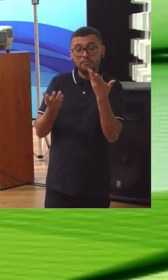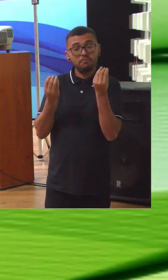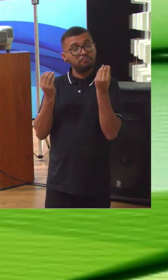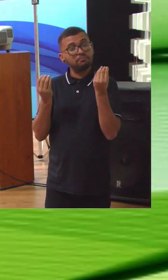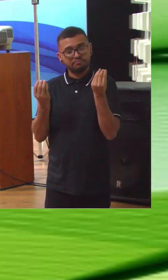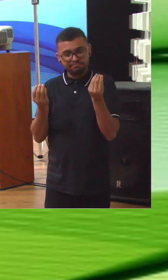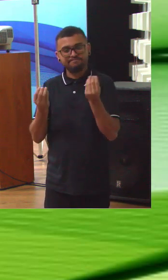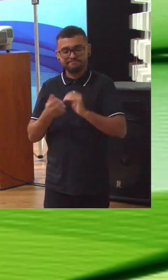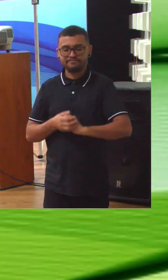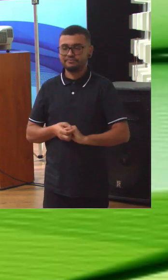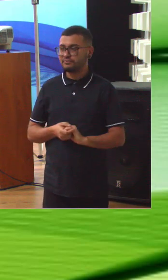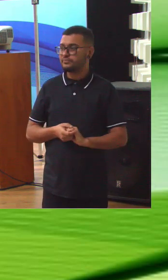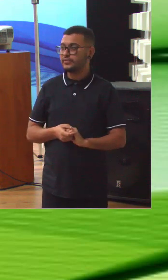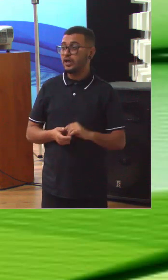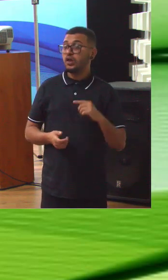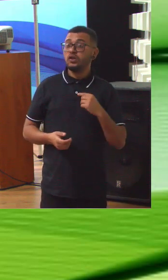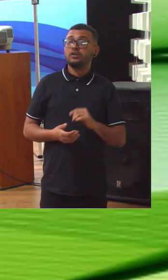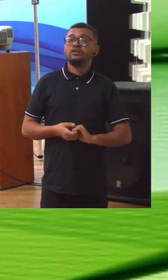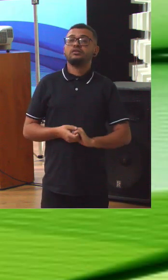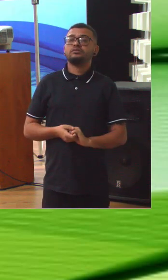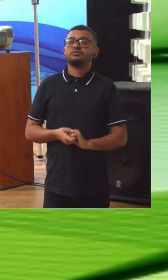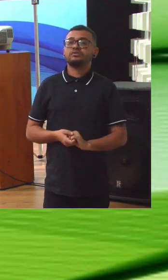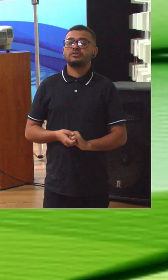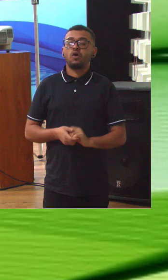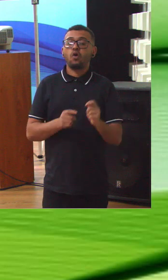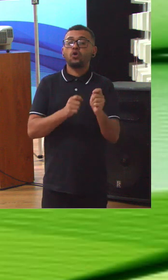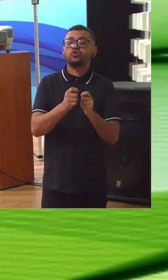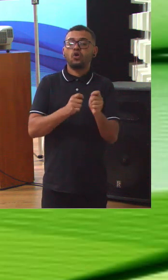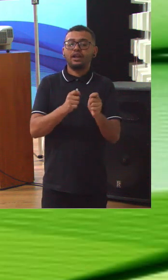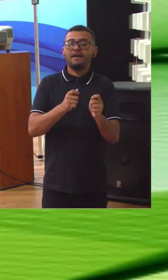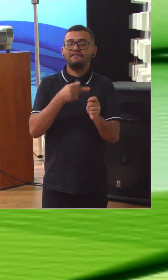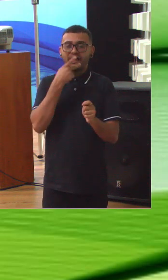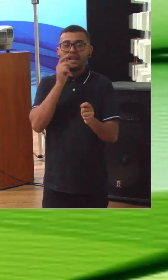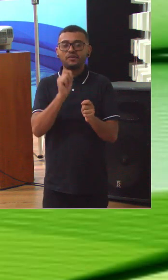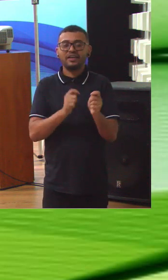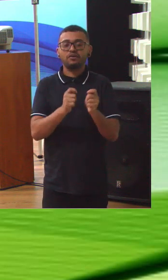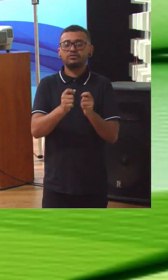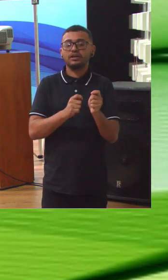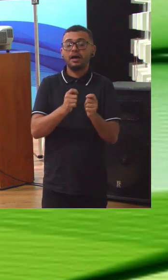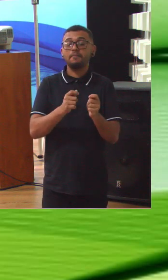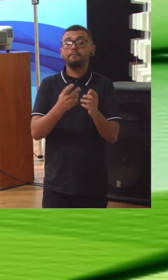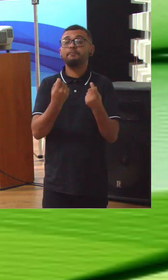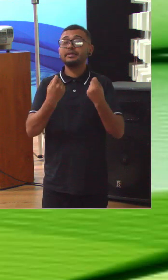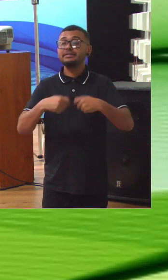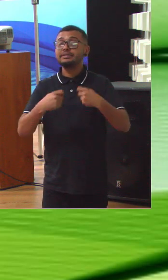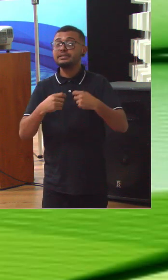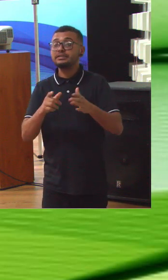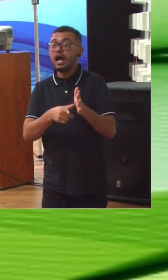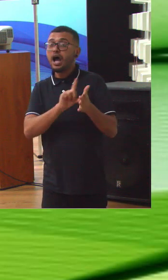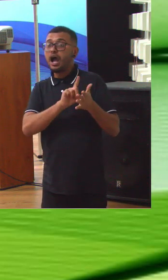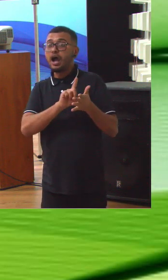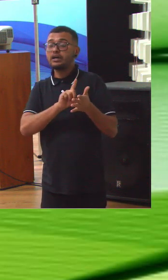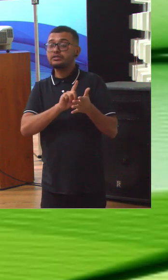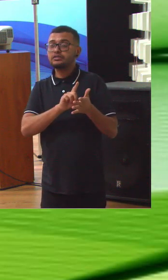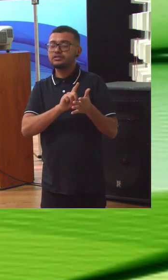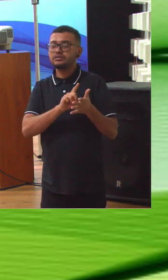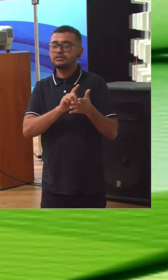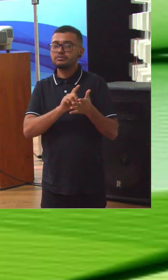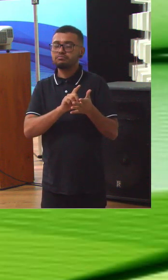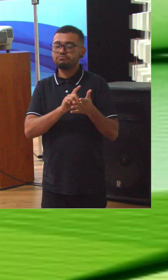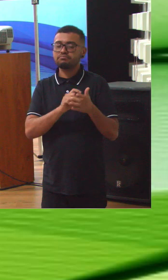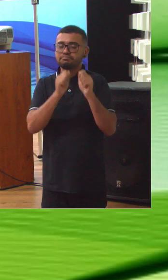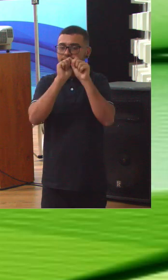seus resultados? Quando nós falamos sobre o controle, nós precisamos saber sobre a exposição em